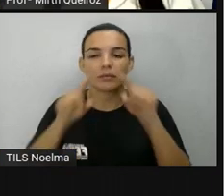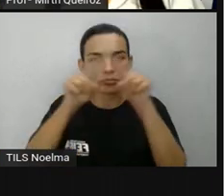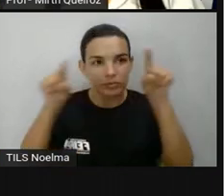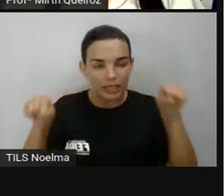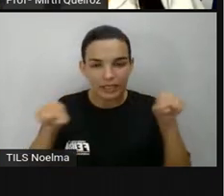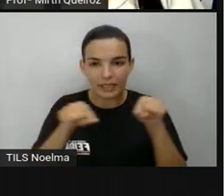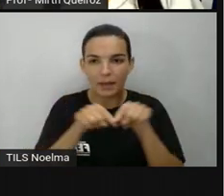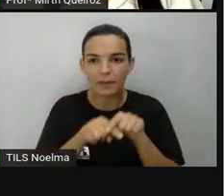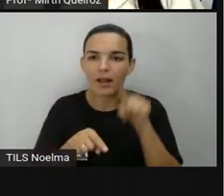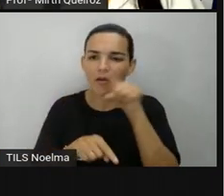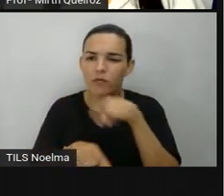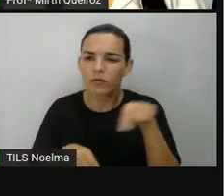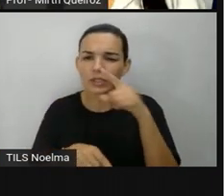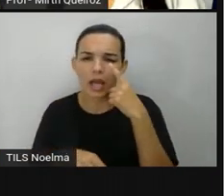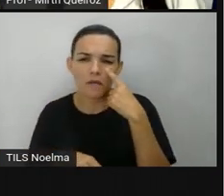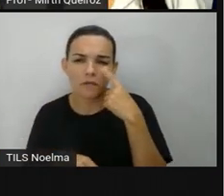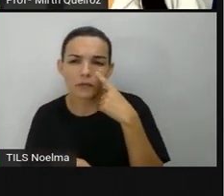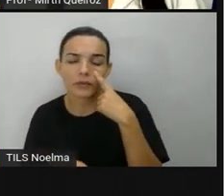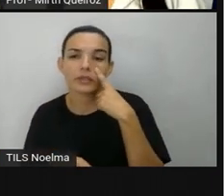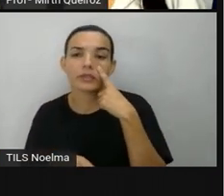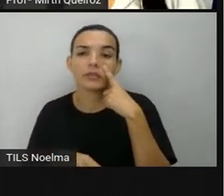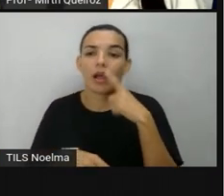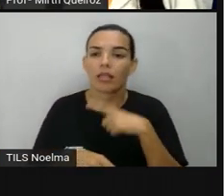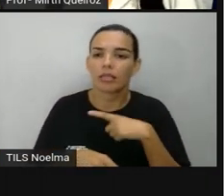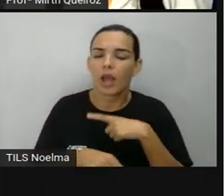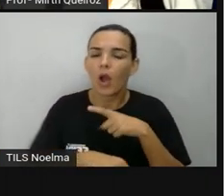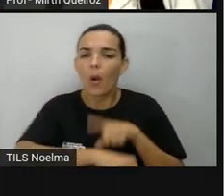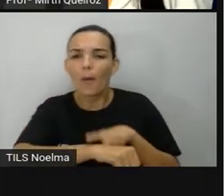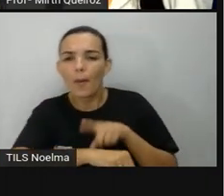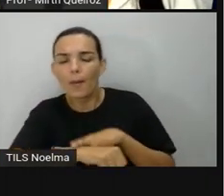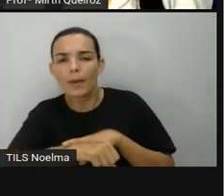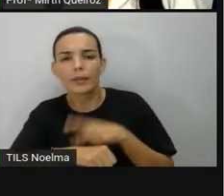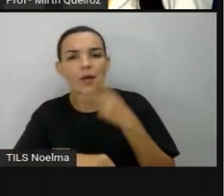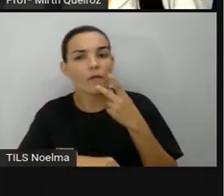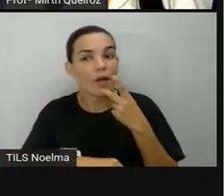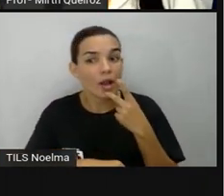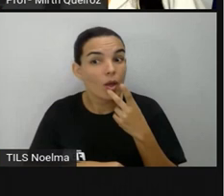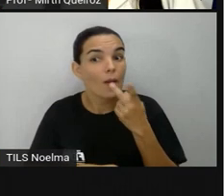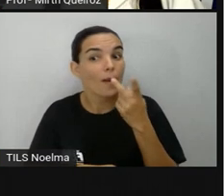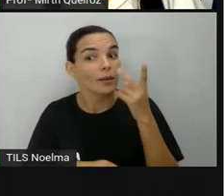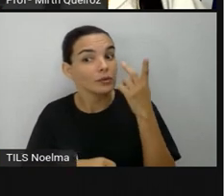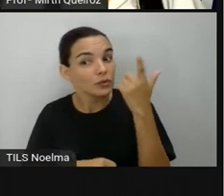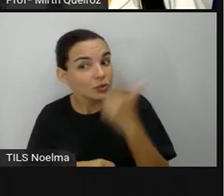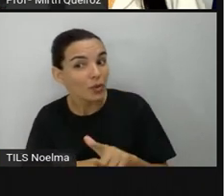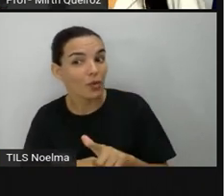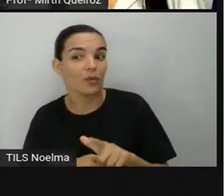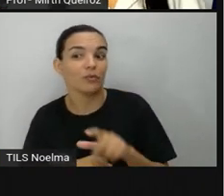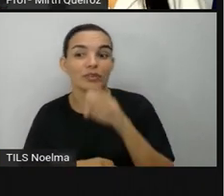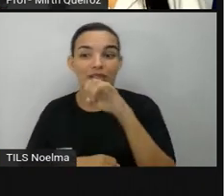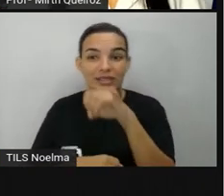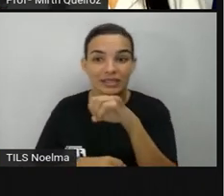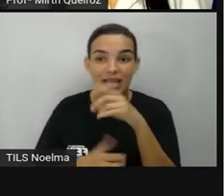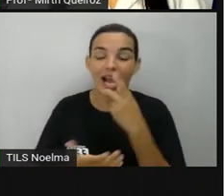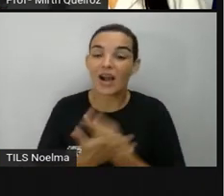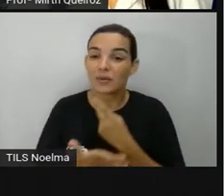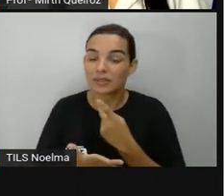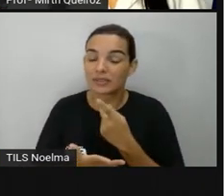viram lá que teve um momento que o jogador, ele repetiu, falou o mesmo local que ele já tinha dito, né?